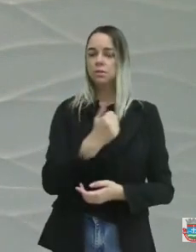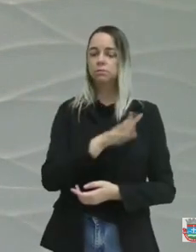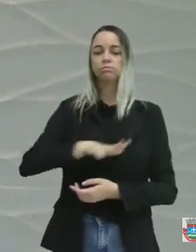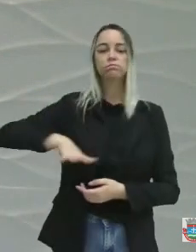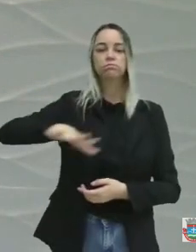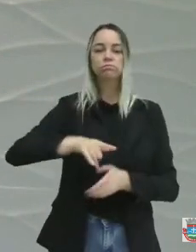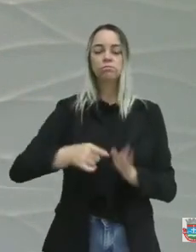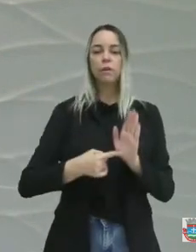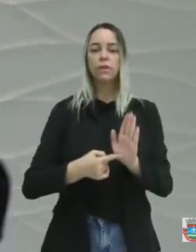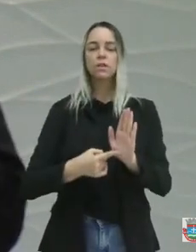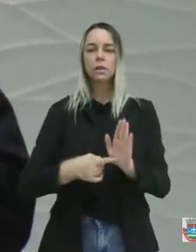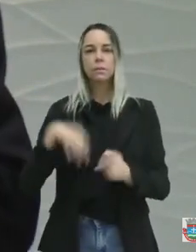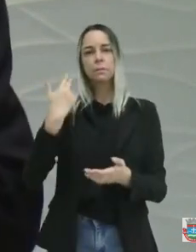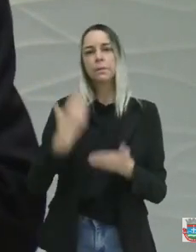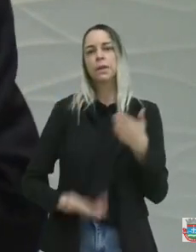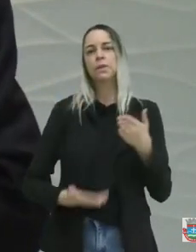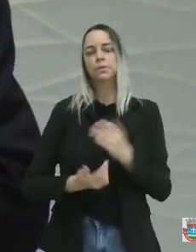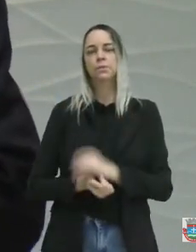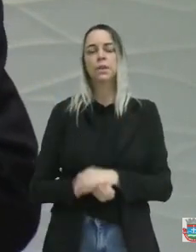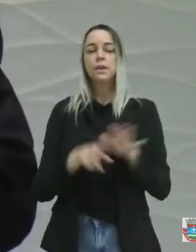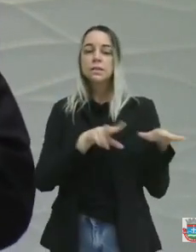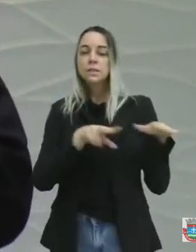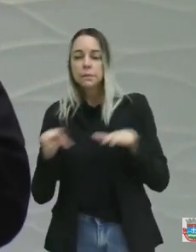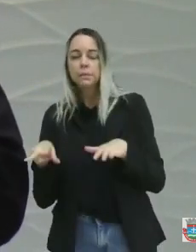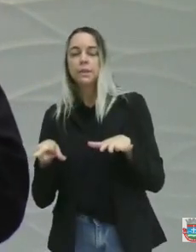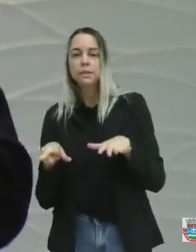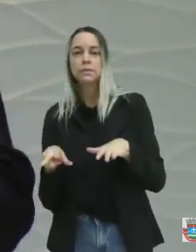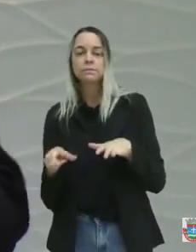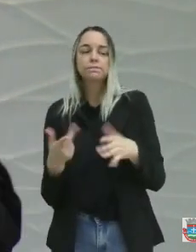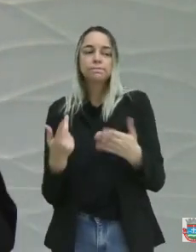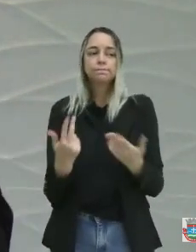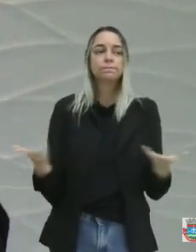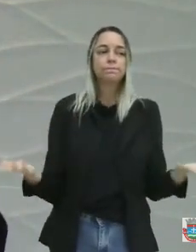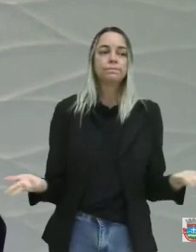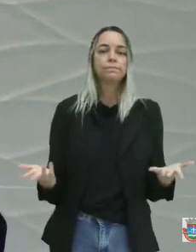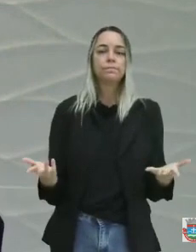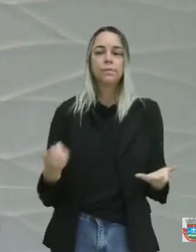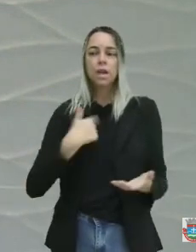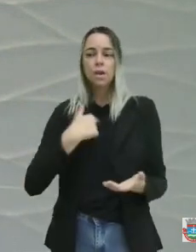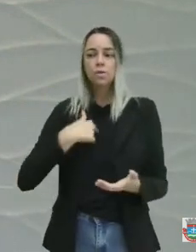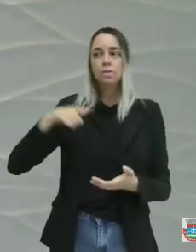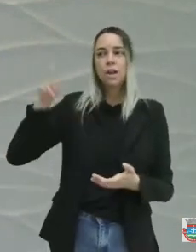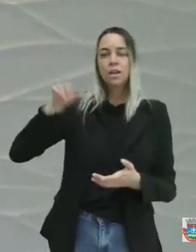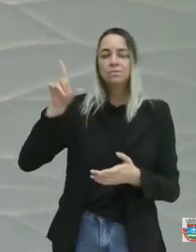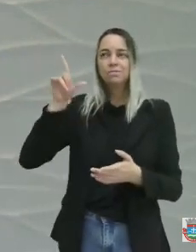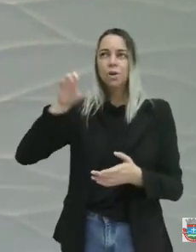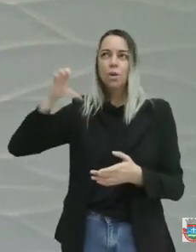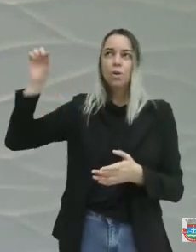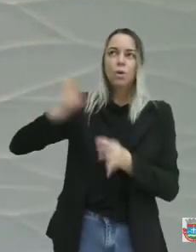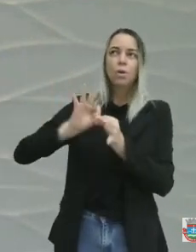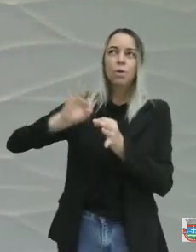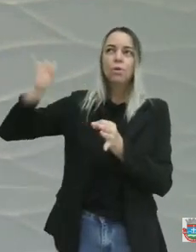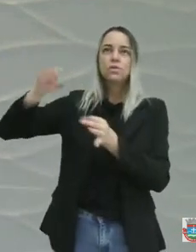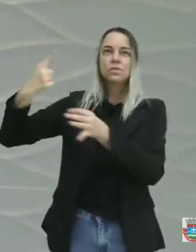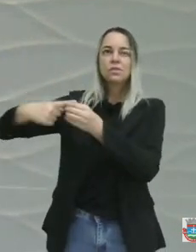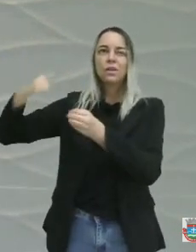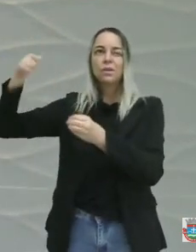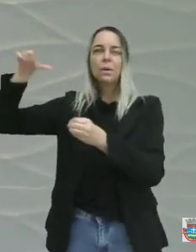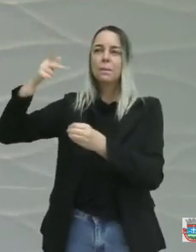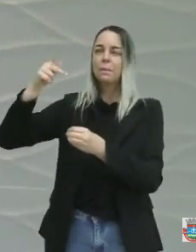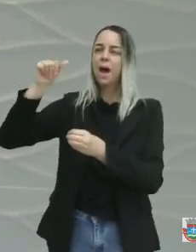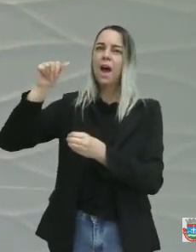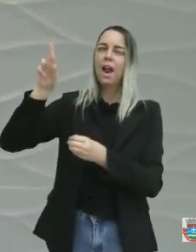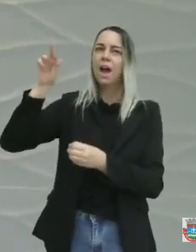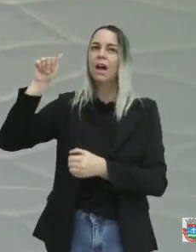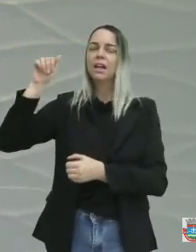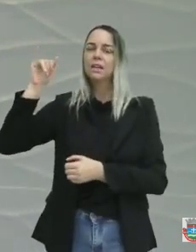Essa semana mesmo, eu estava na Paraíba, lá no Congresso de Vereador, e uma